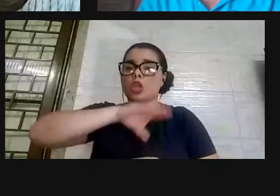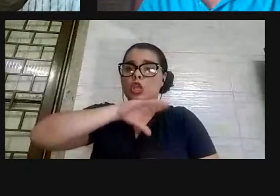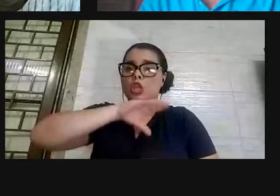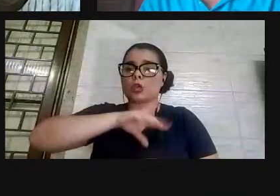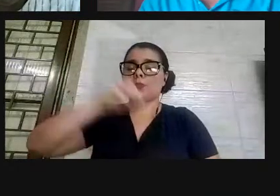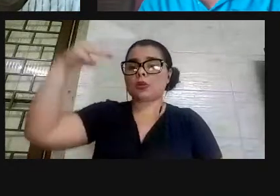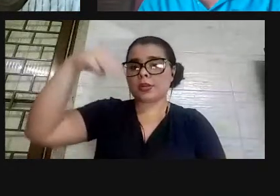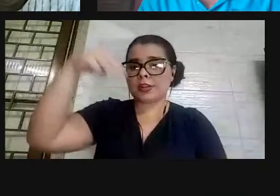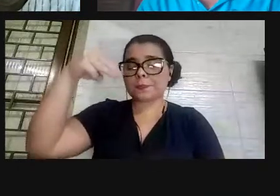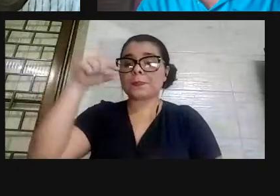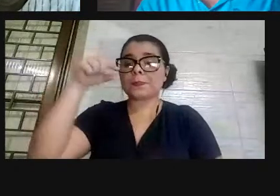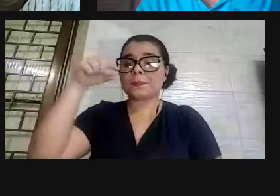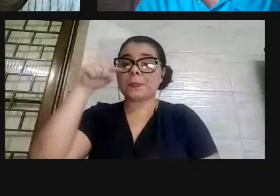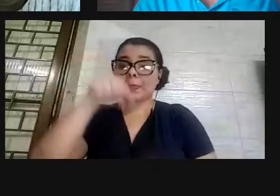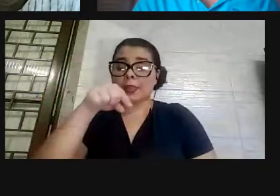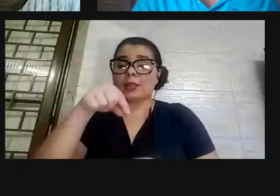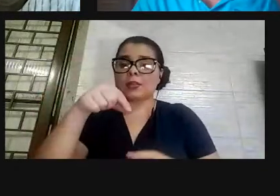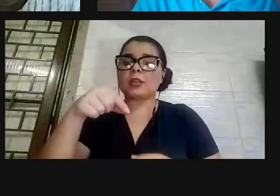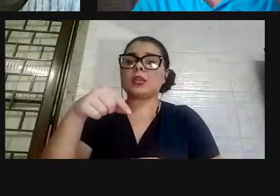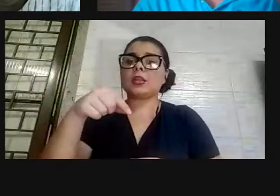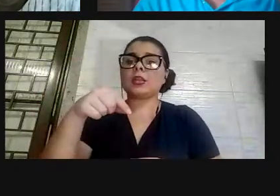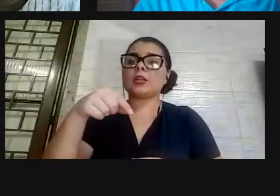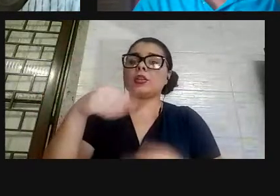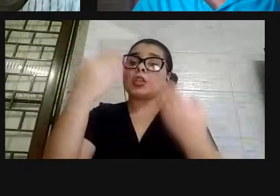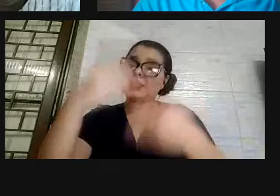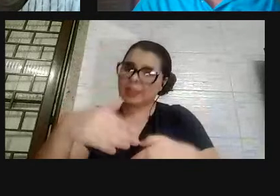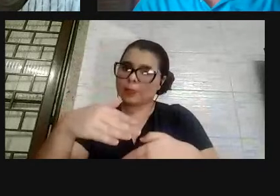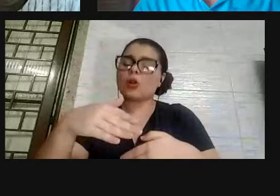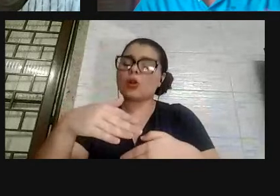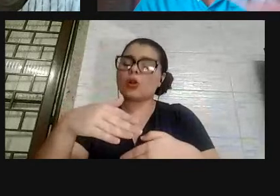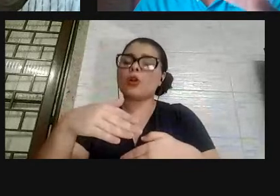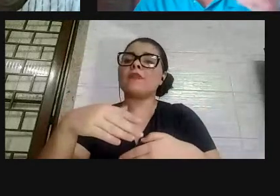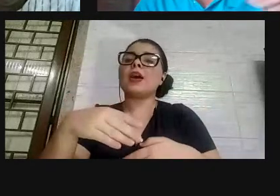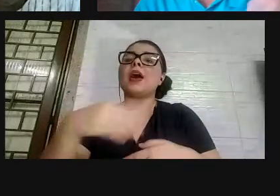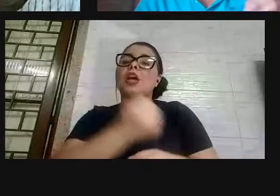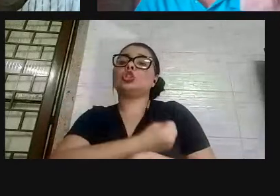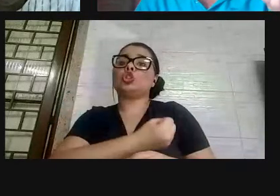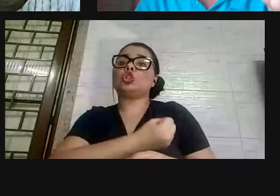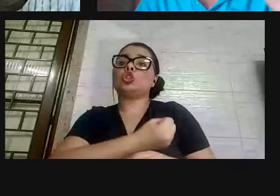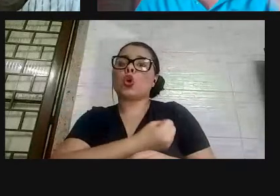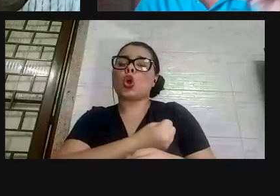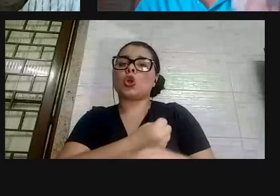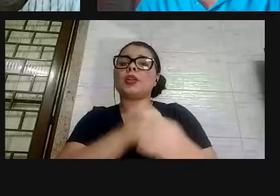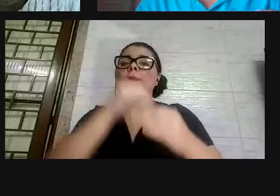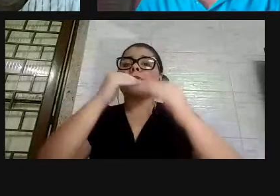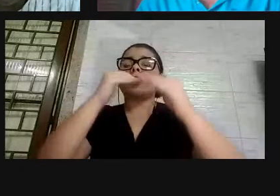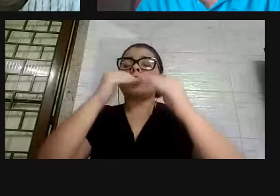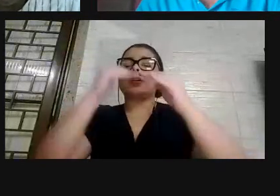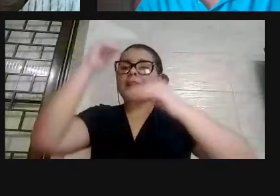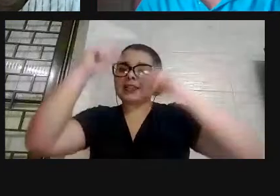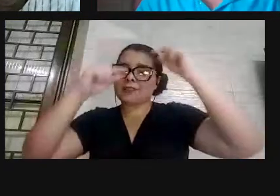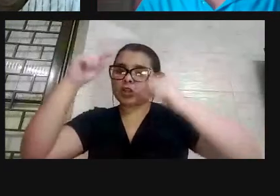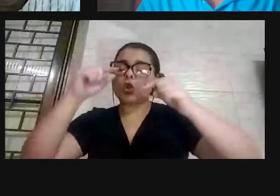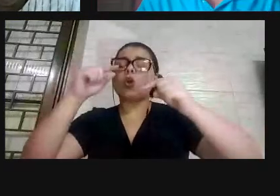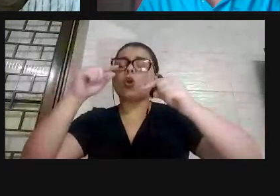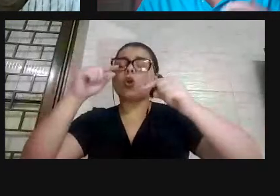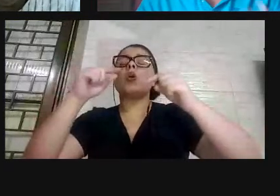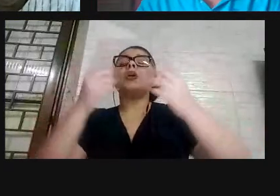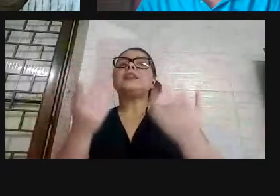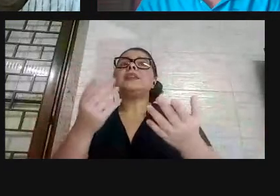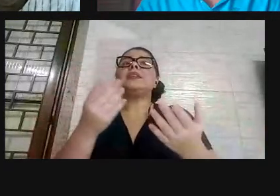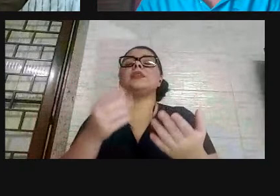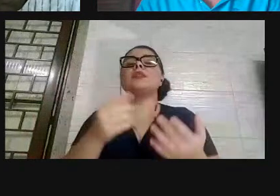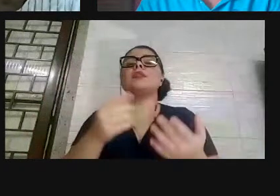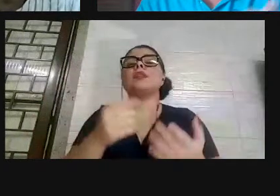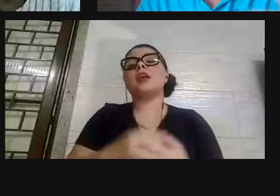essa prova deu um resultado classificatório. Foi determinado que X alunos poderiam passar em